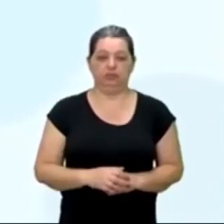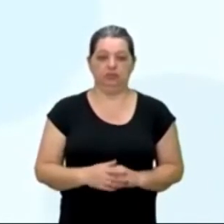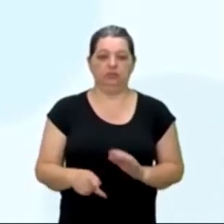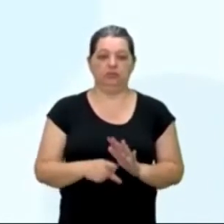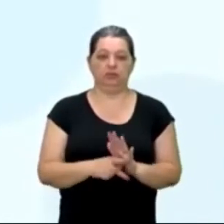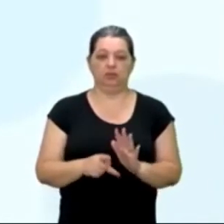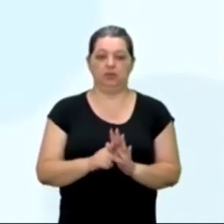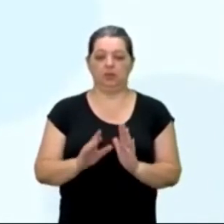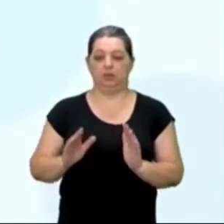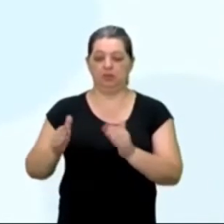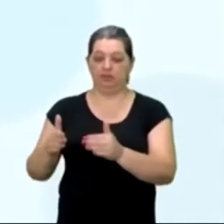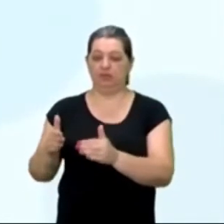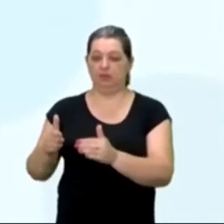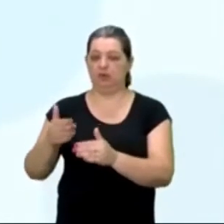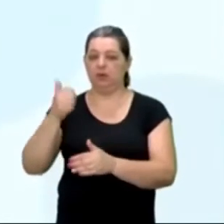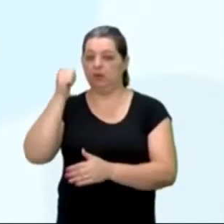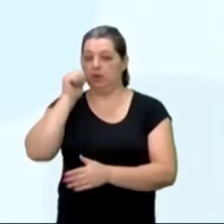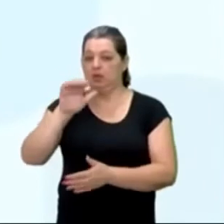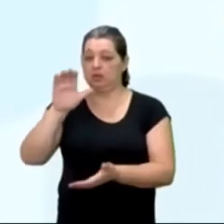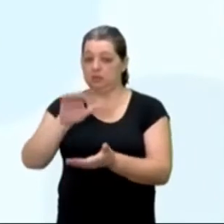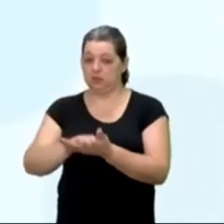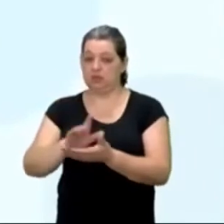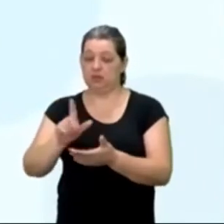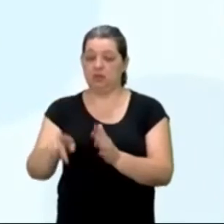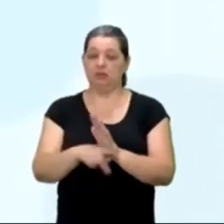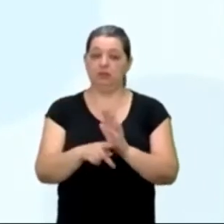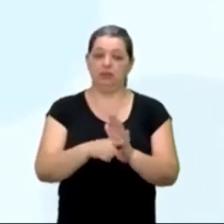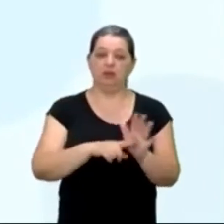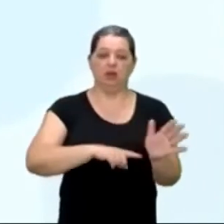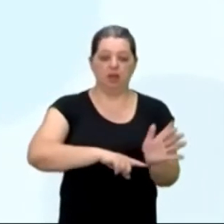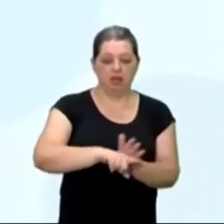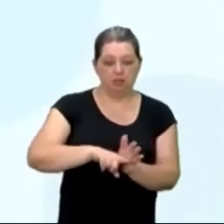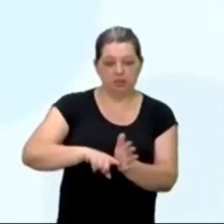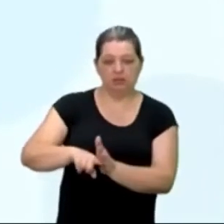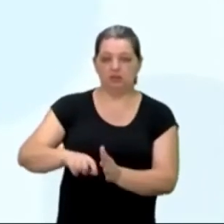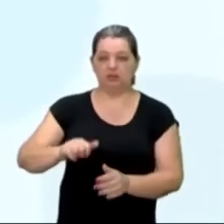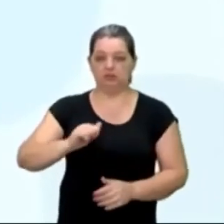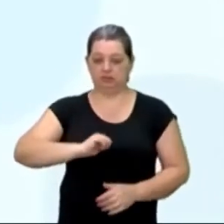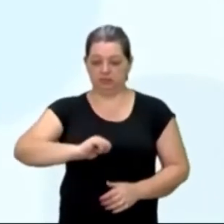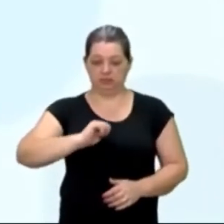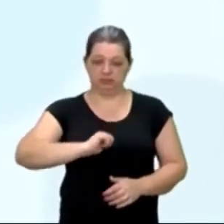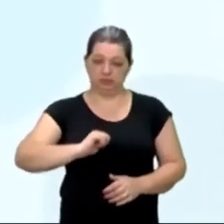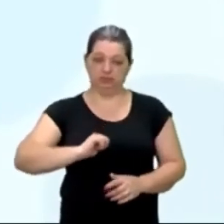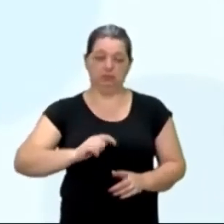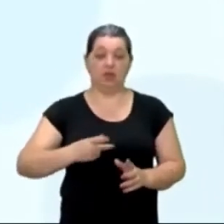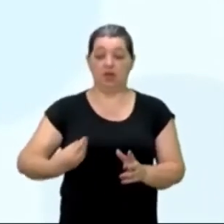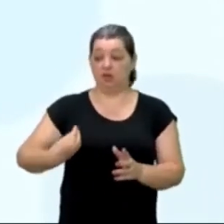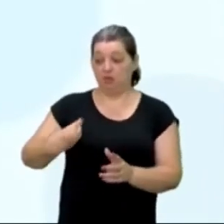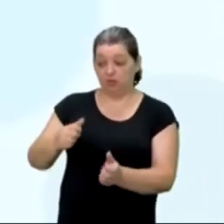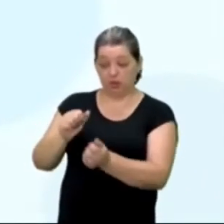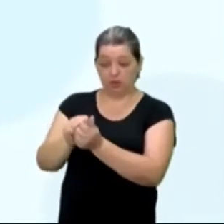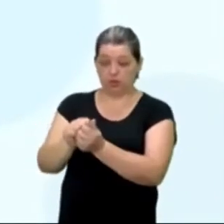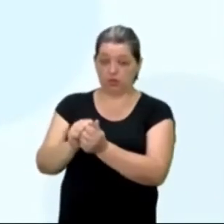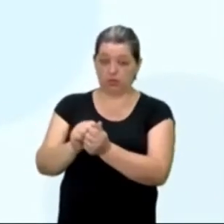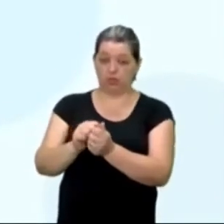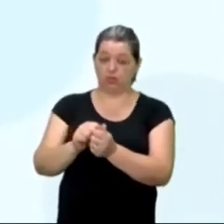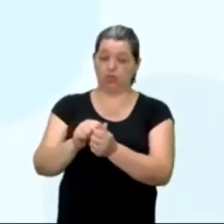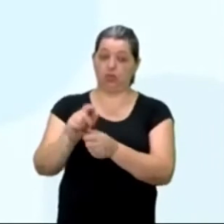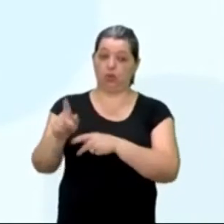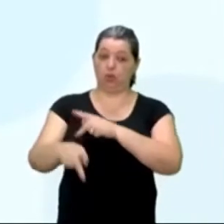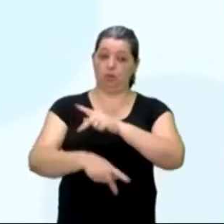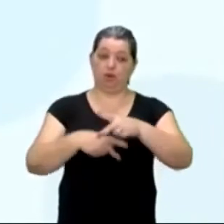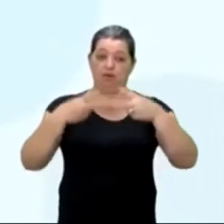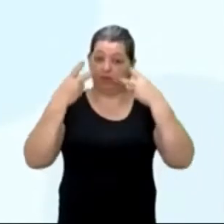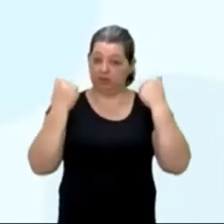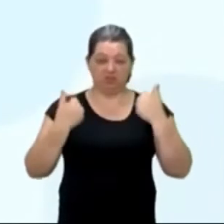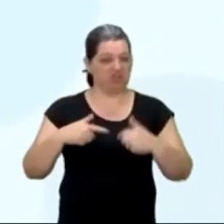uma esposa. Era antropólogo, vivia entre os índios, mas não gostava destes. Há especulações